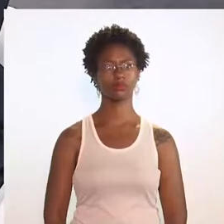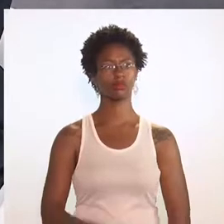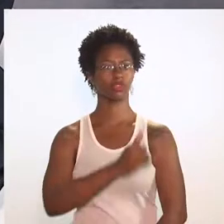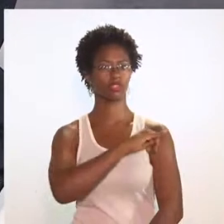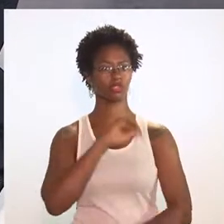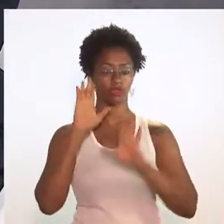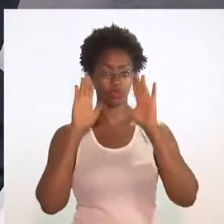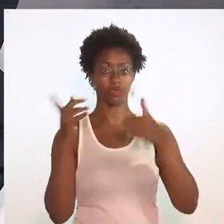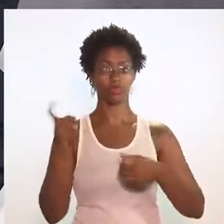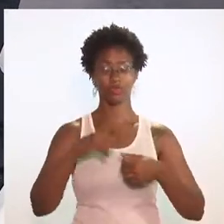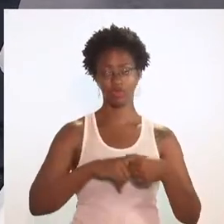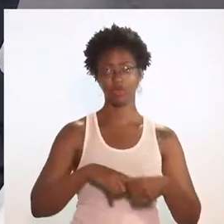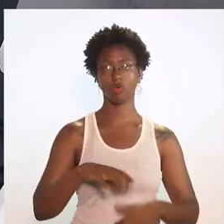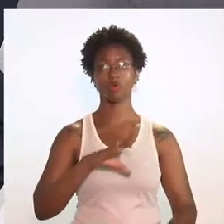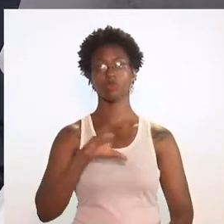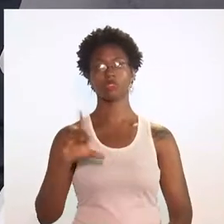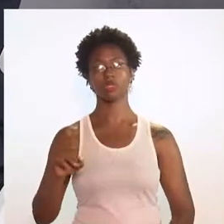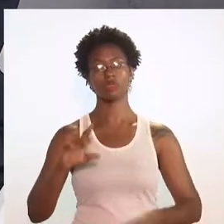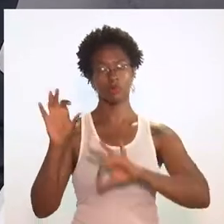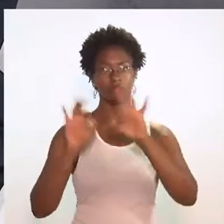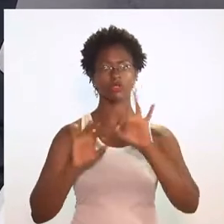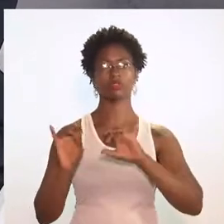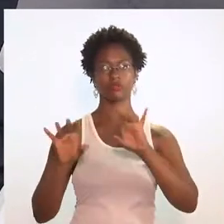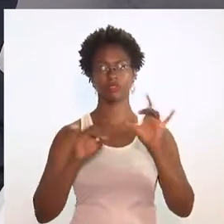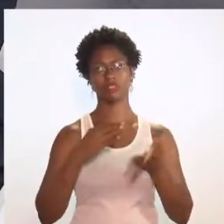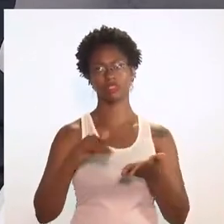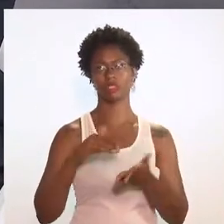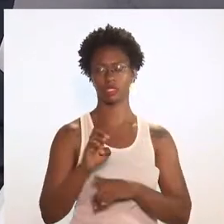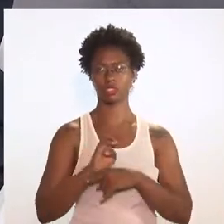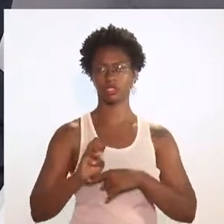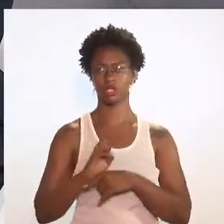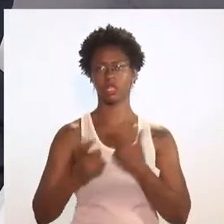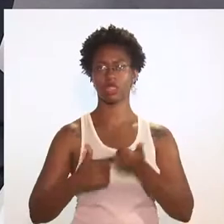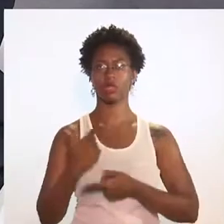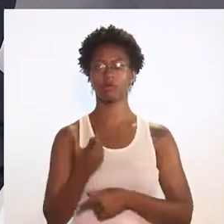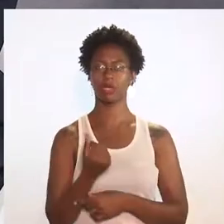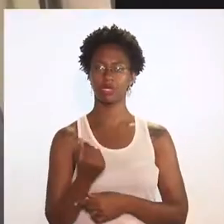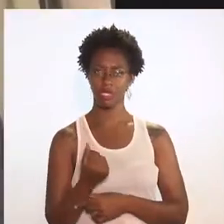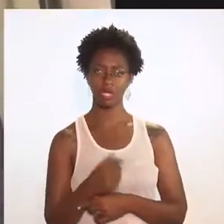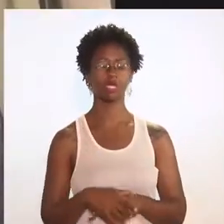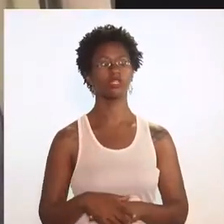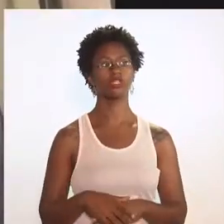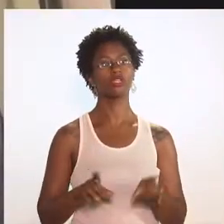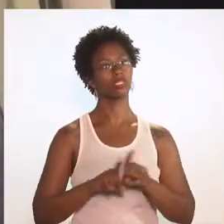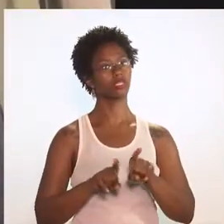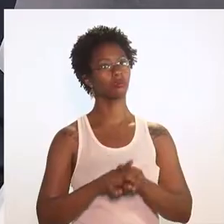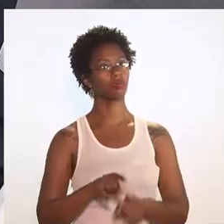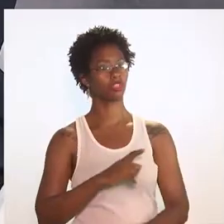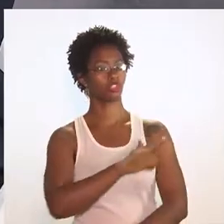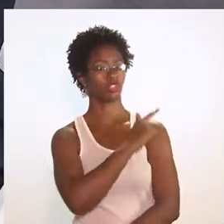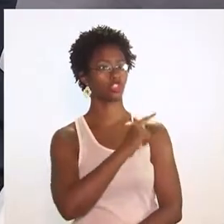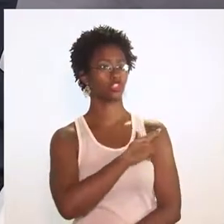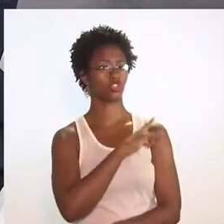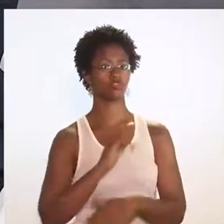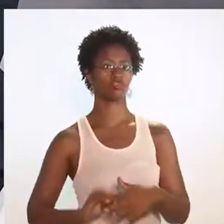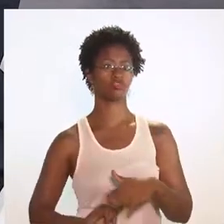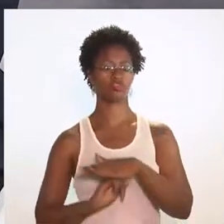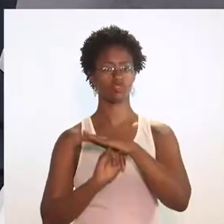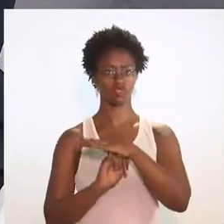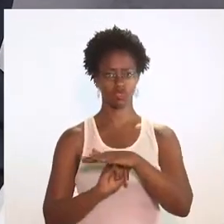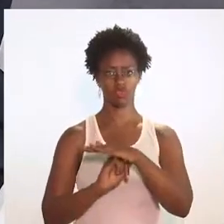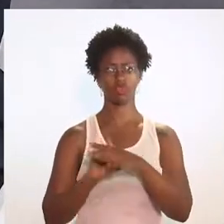O RIMFOCUS está de volta com o coordenador de projetos especiais da Secretaria de Estado de Trabalho e Renda, Nélio Giorgini, e o gerente